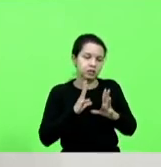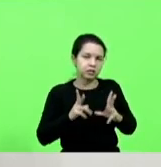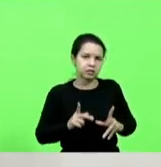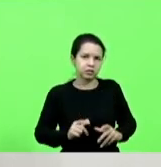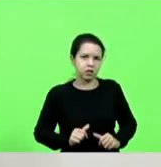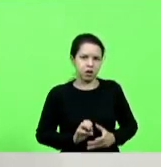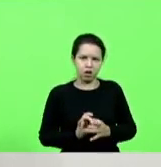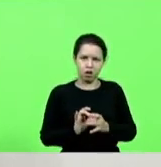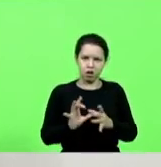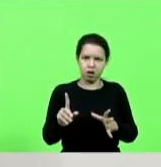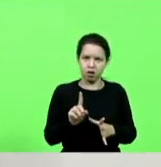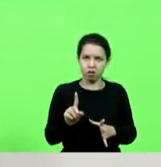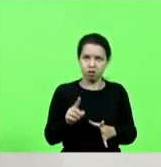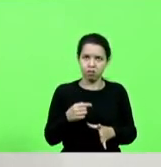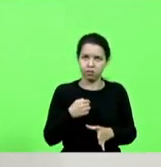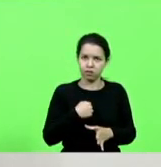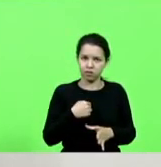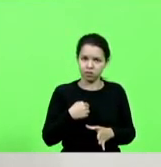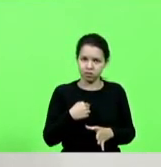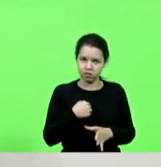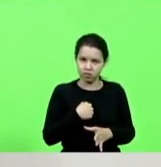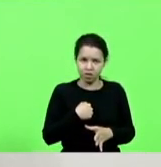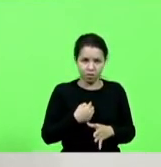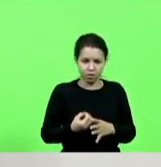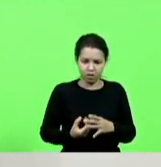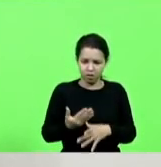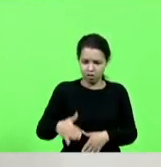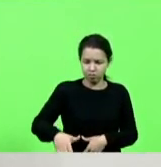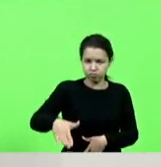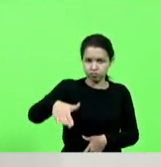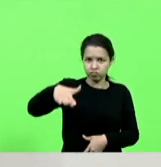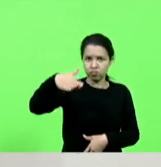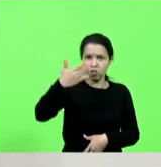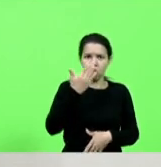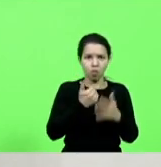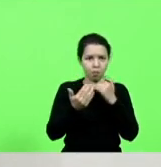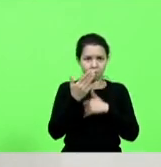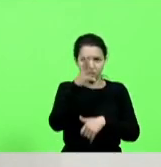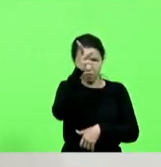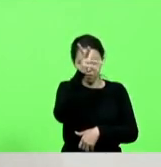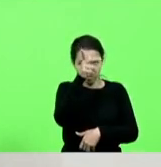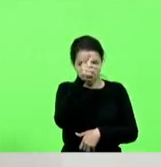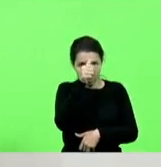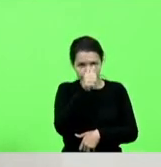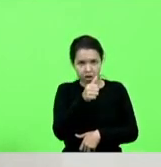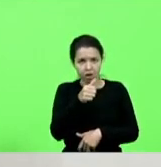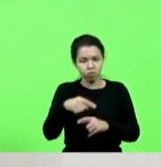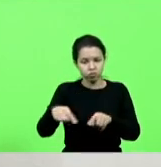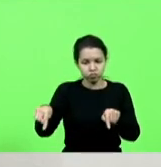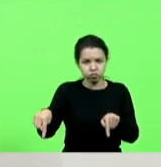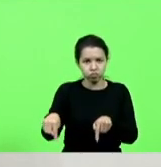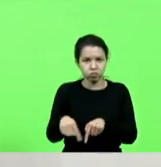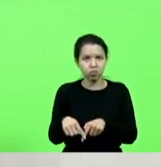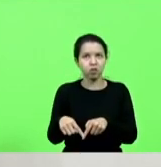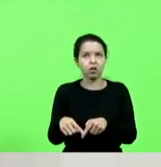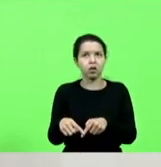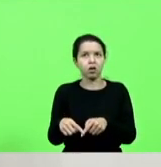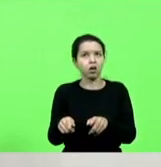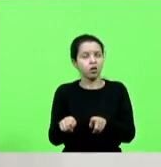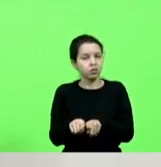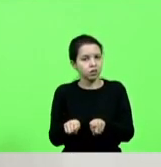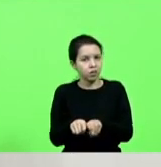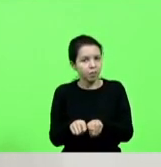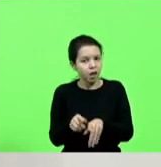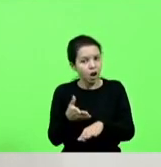Deus eu me criei comendo frango de trás de casa e estou aqui firme eu quero ir para a colônia eu quero comer o frango que é servido lá